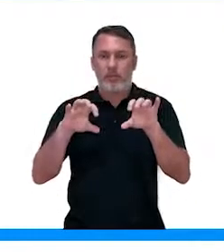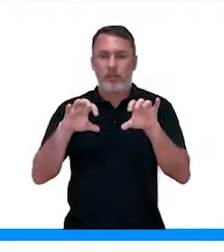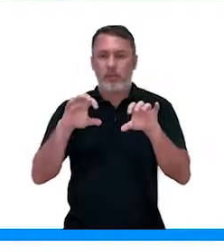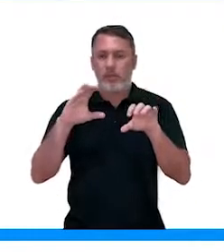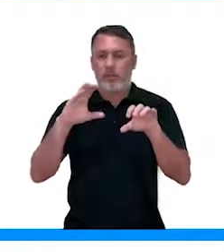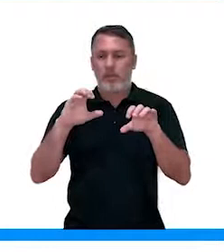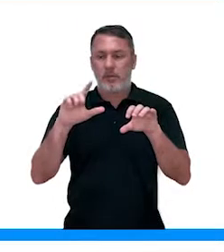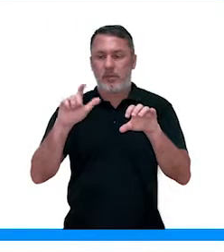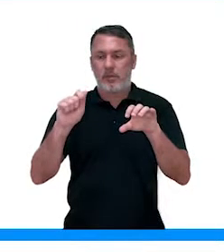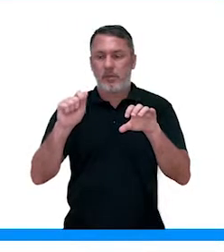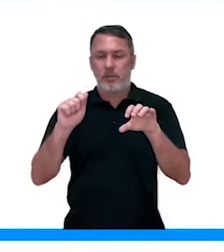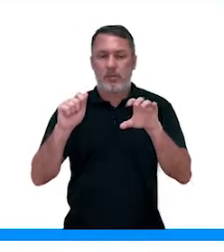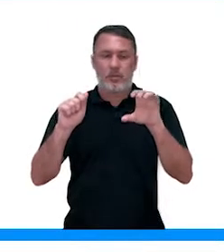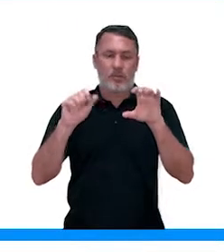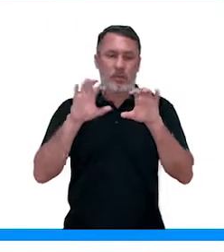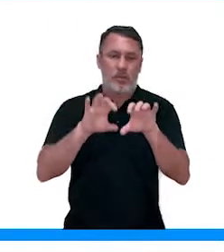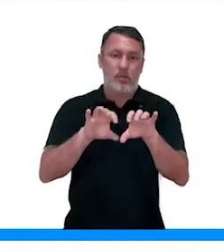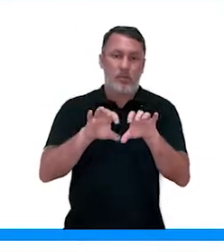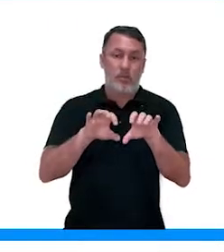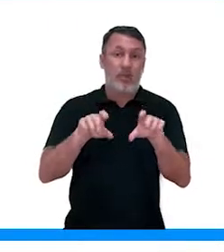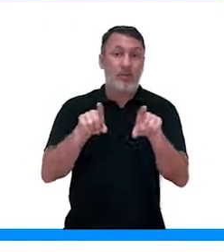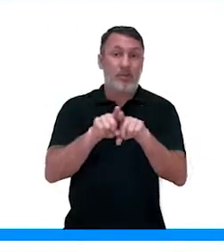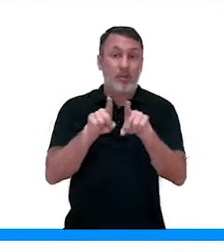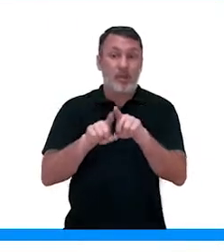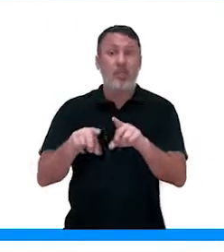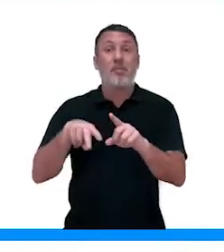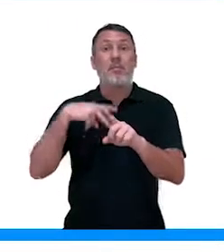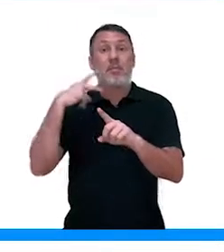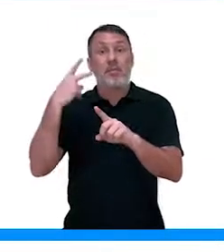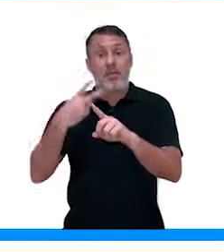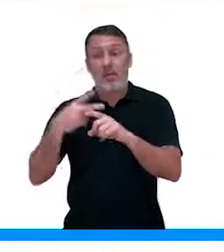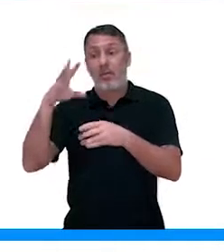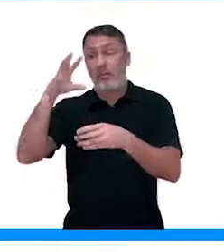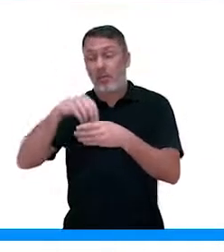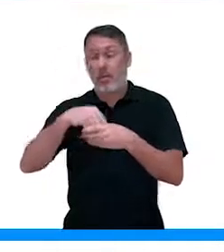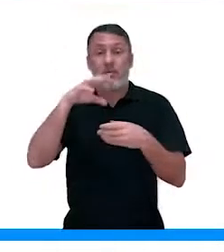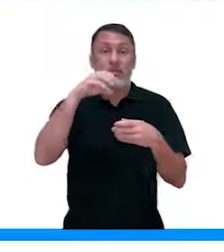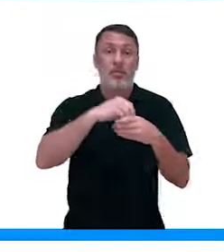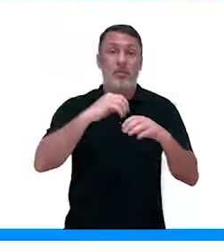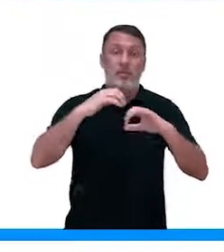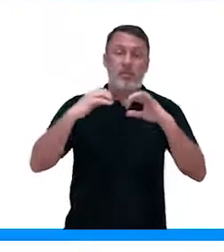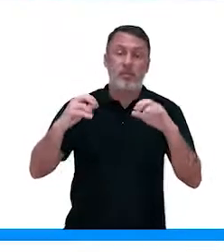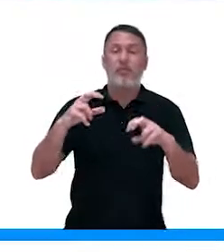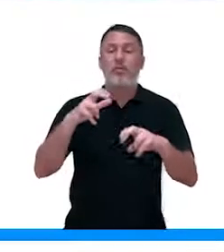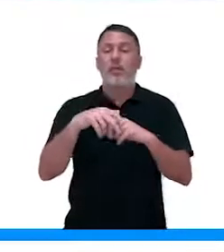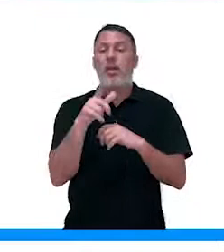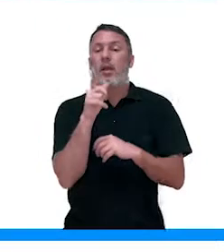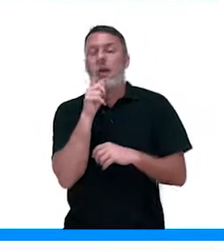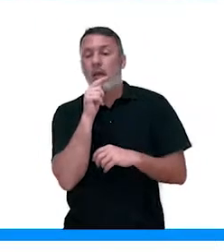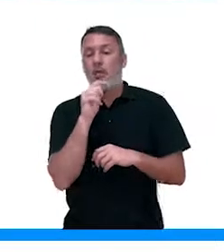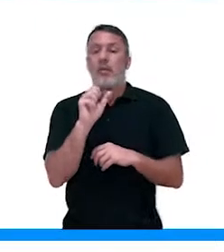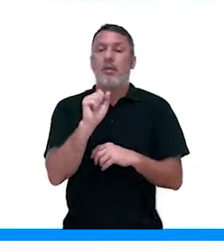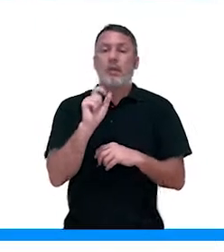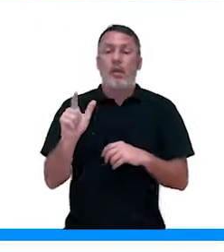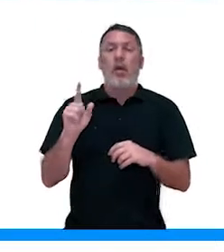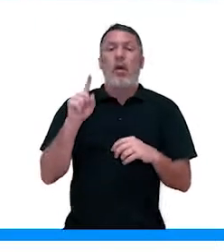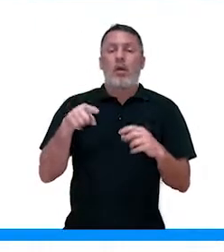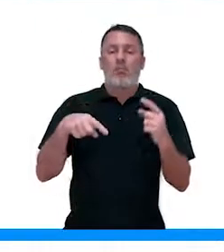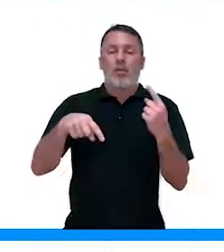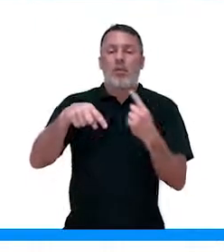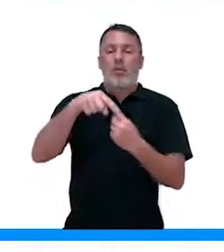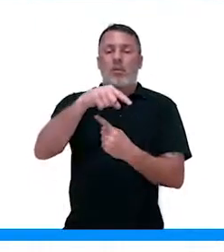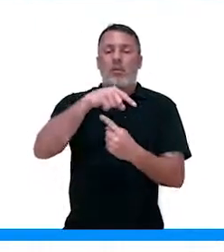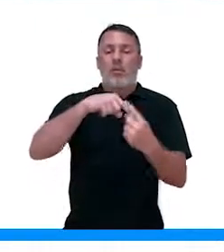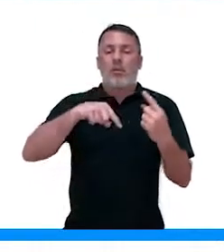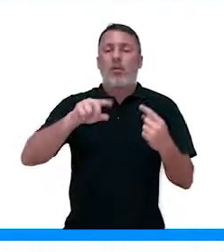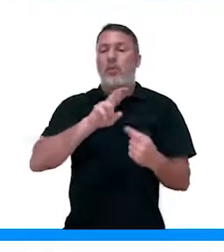uma célula e outra e os espaços entre a própria parede celular de cada célula. Então, a água e os sais minerais passam